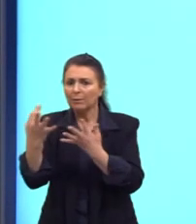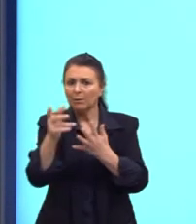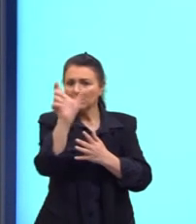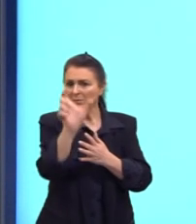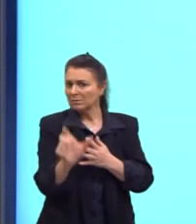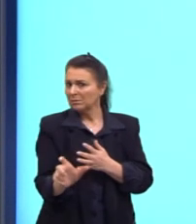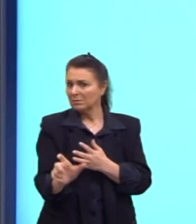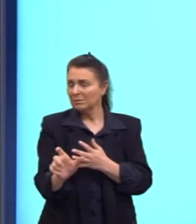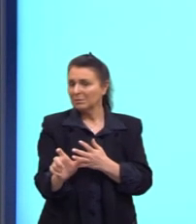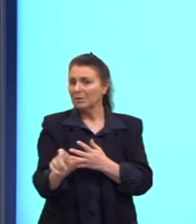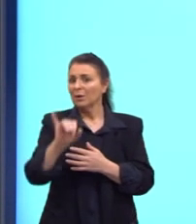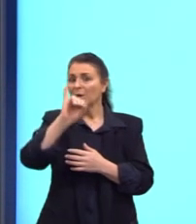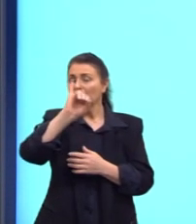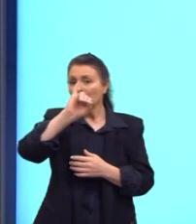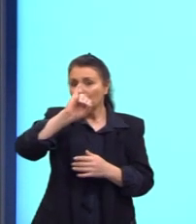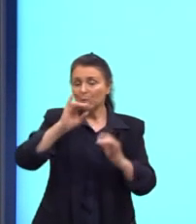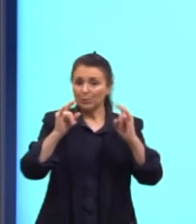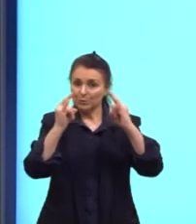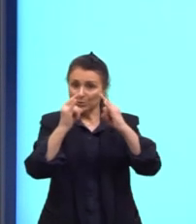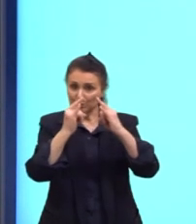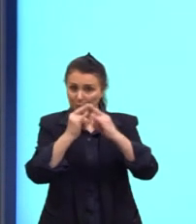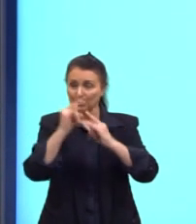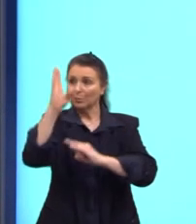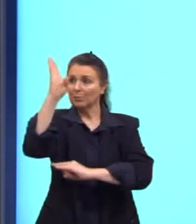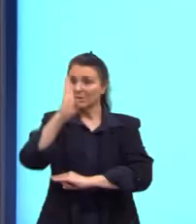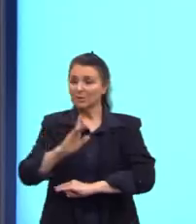Então, o Instituto Brasileiro de Geografia e Estatística